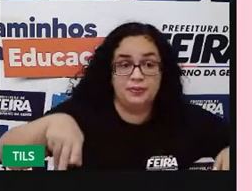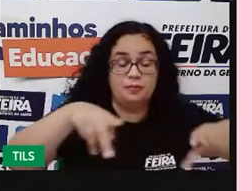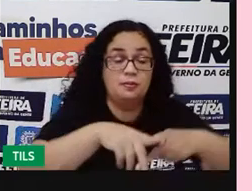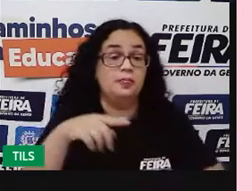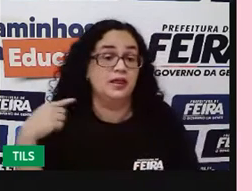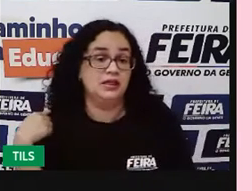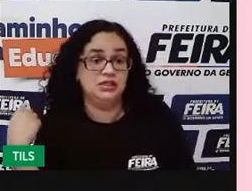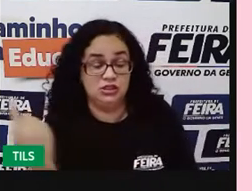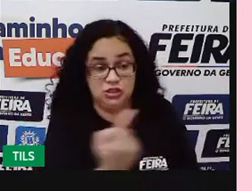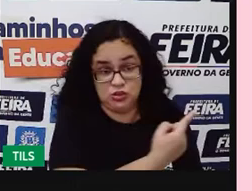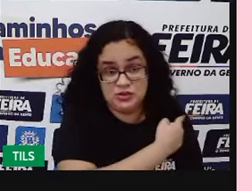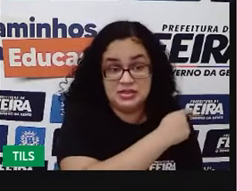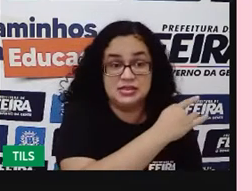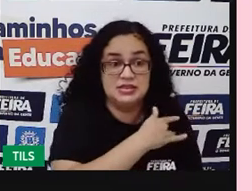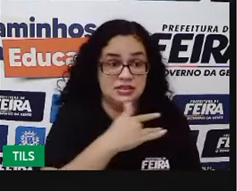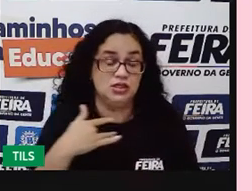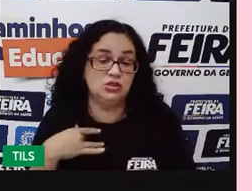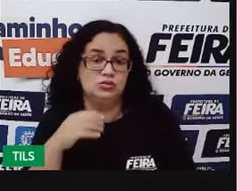nossa saúde, certo?